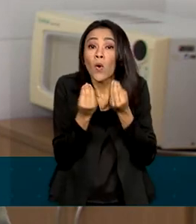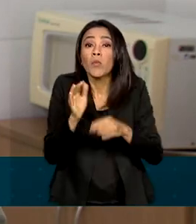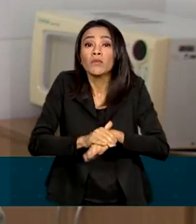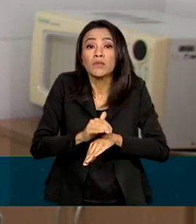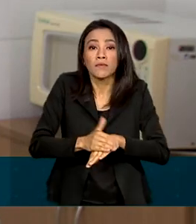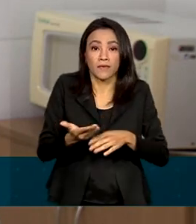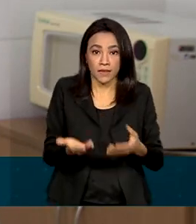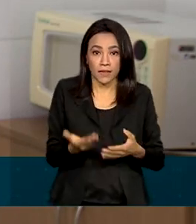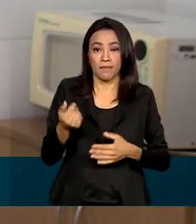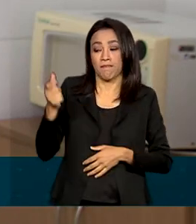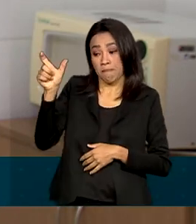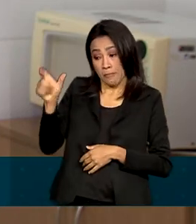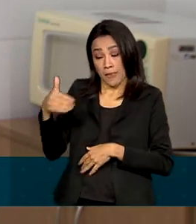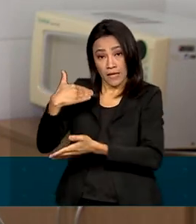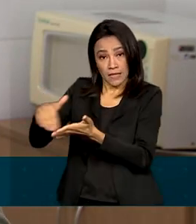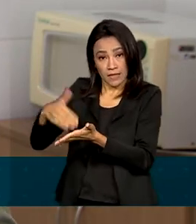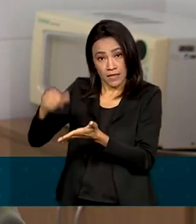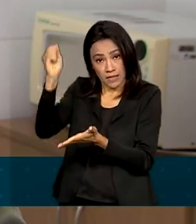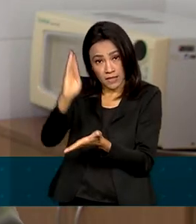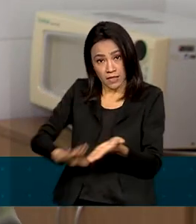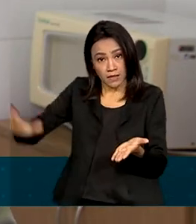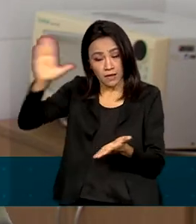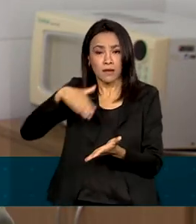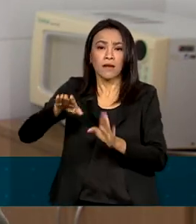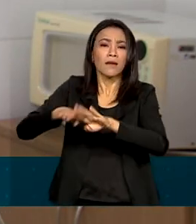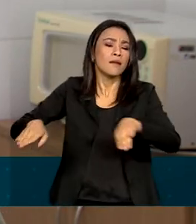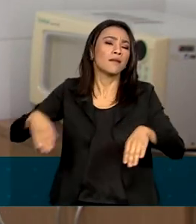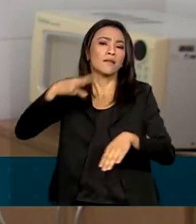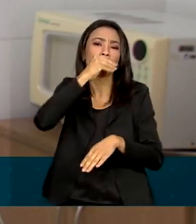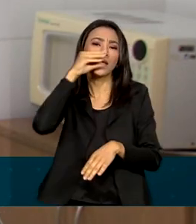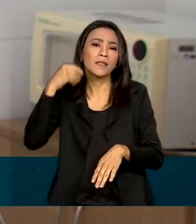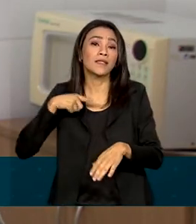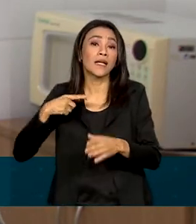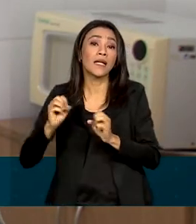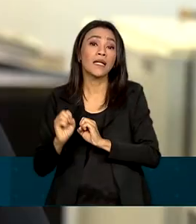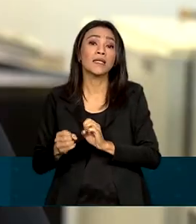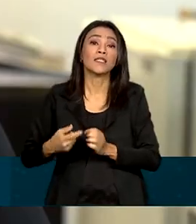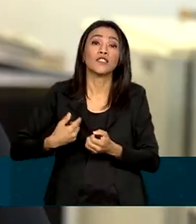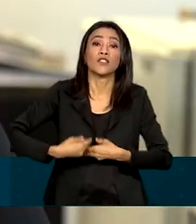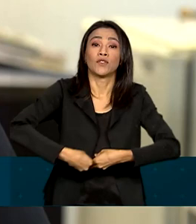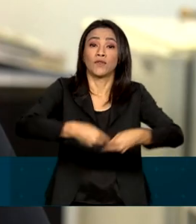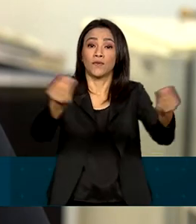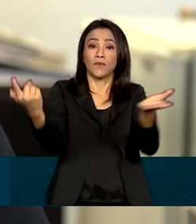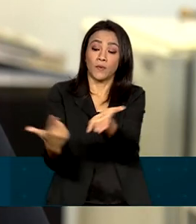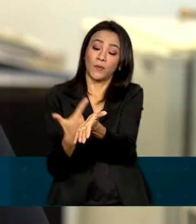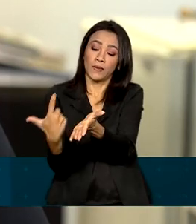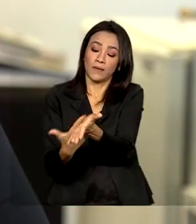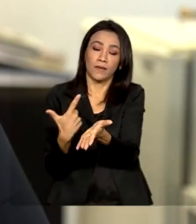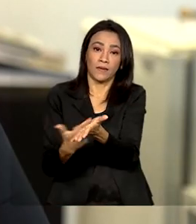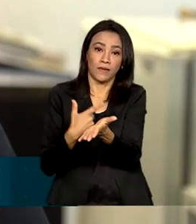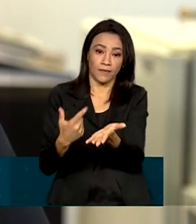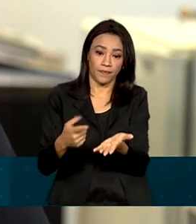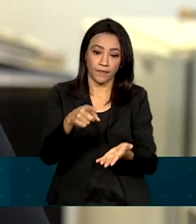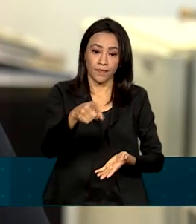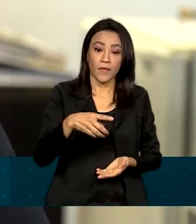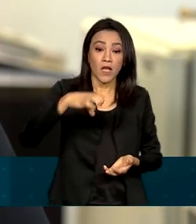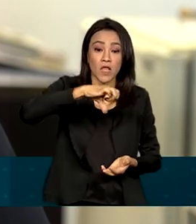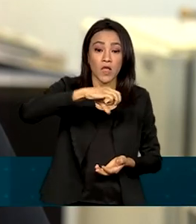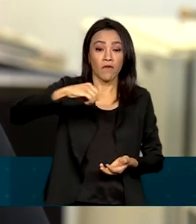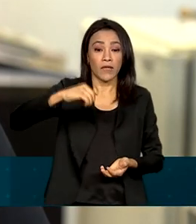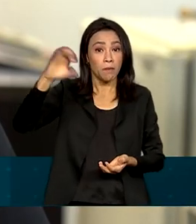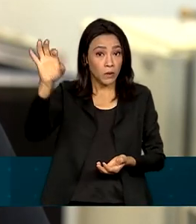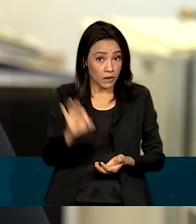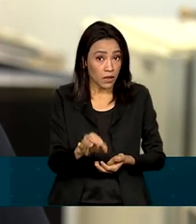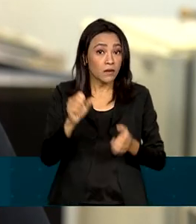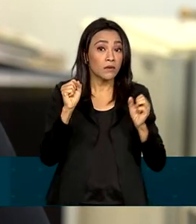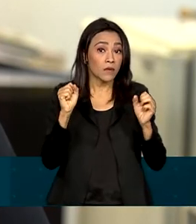Secretaria Nacional dos Direitos da Criança e do Adolescente está lançando uma cartilha. 90% desses acidentes domésticos podem